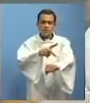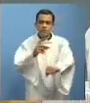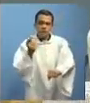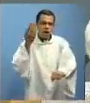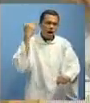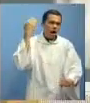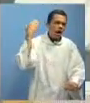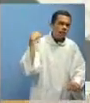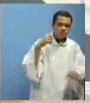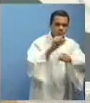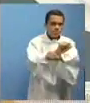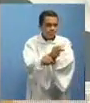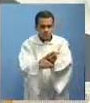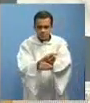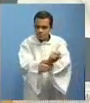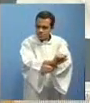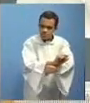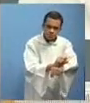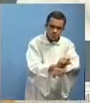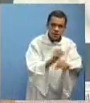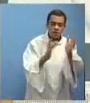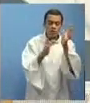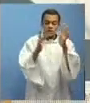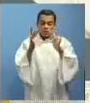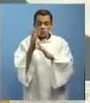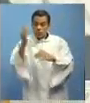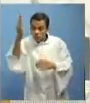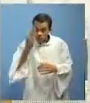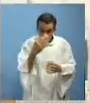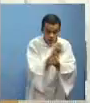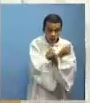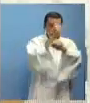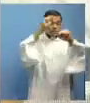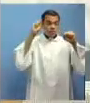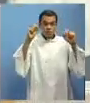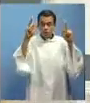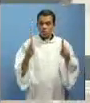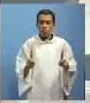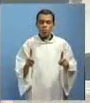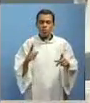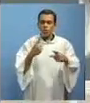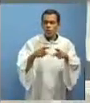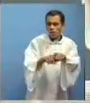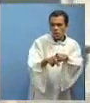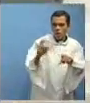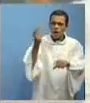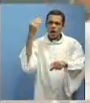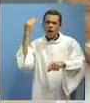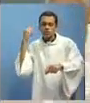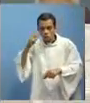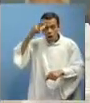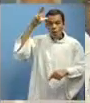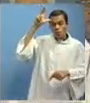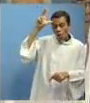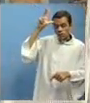Aquele que vai ser o novo Moisés, que vai libertar o povo, aquele que vai levar o povo para a